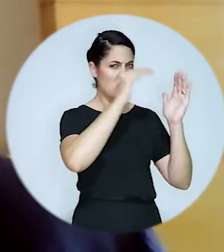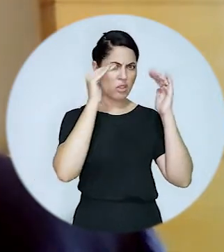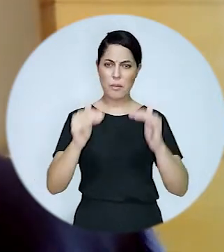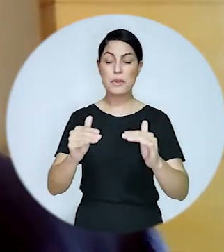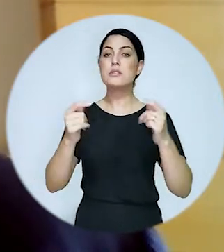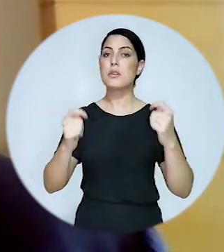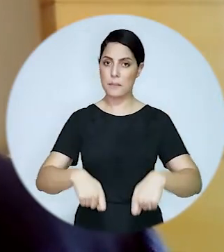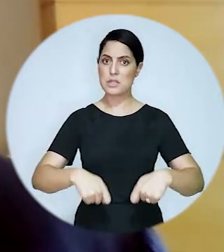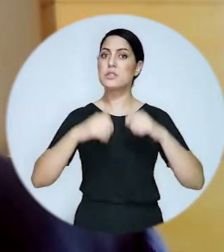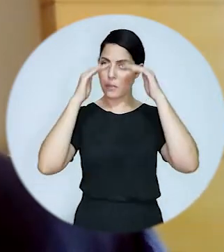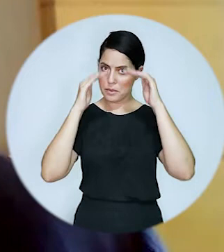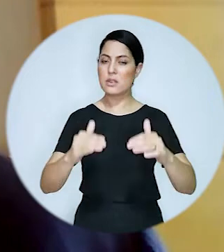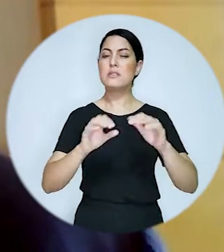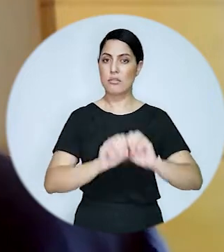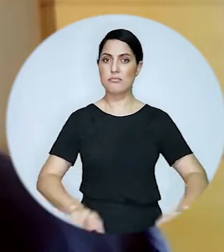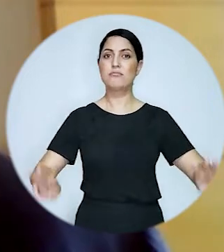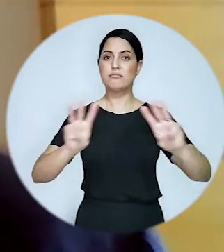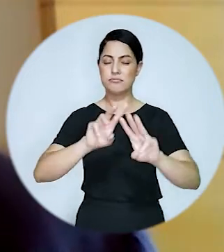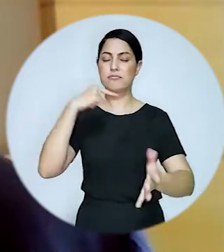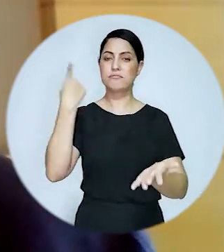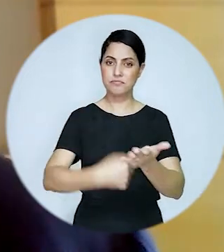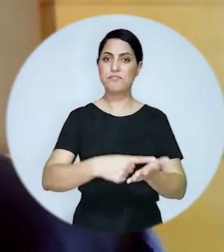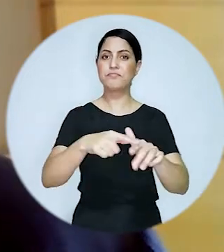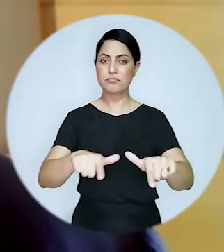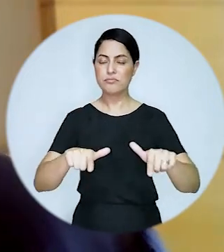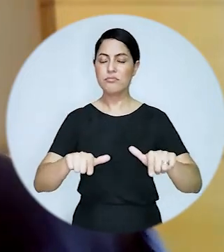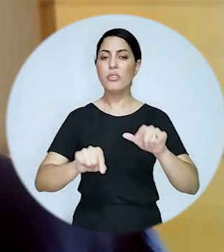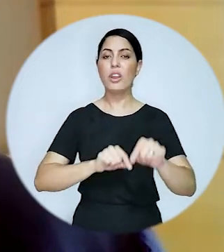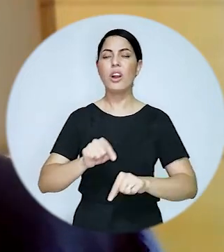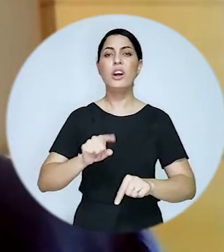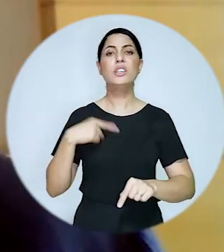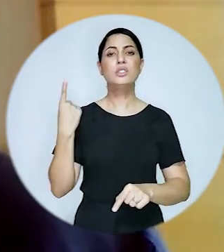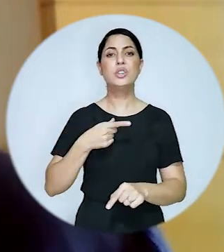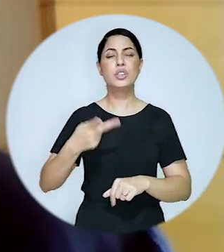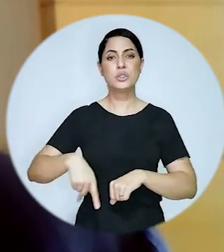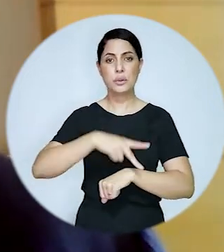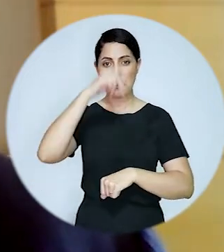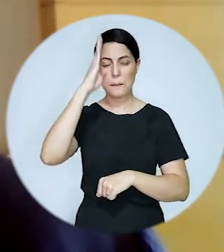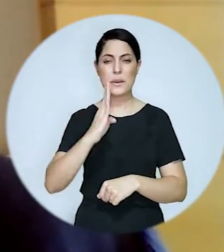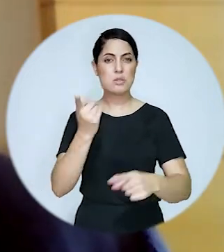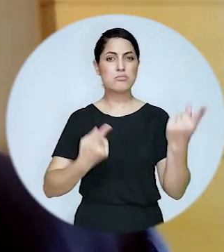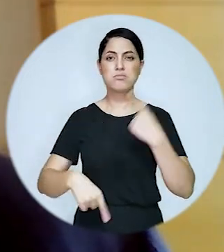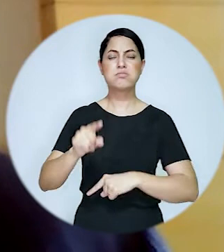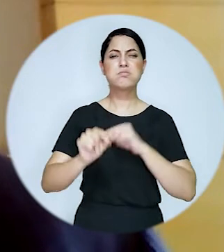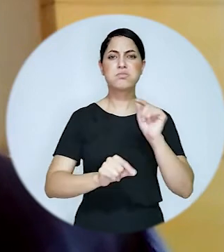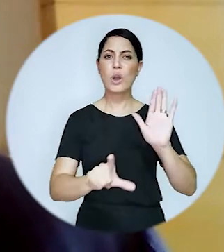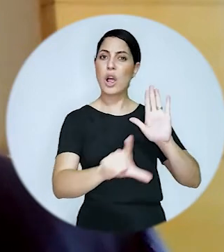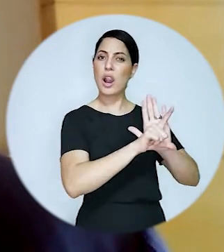decisão judicial até mesmo pode contrariar o que está na Convenção da ONU, avançou-se na